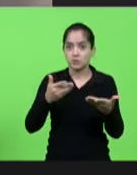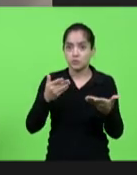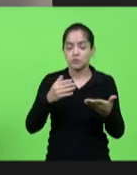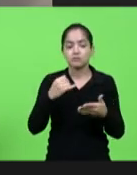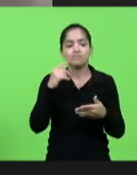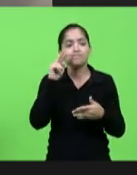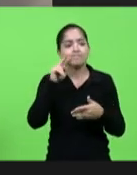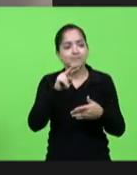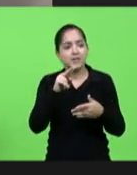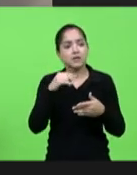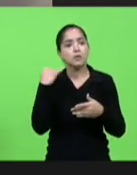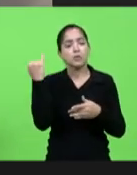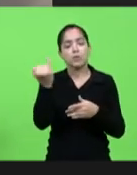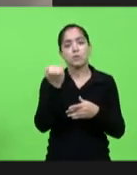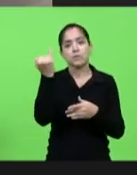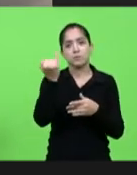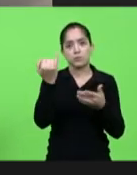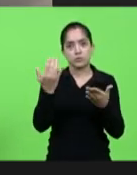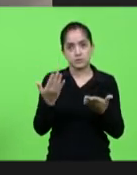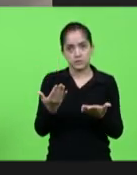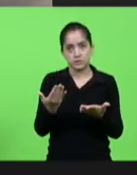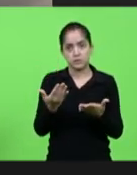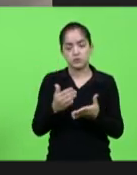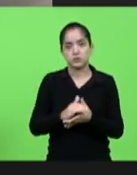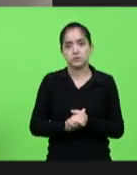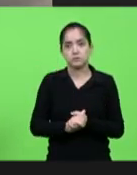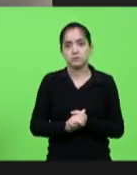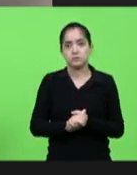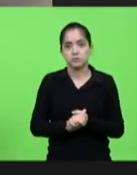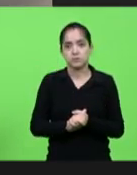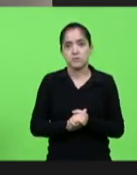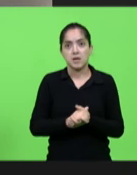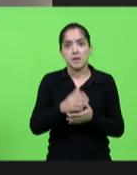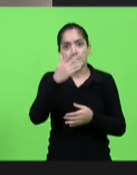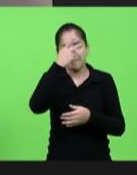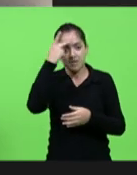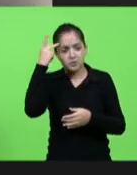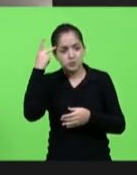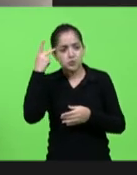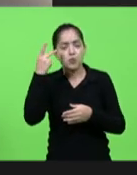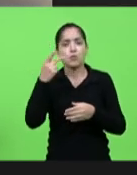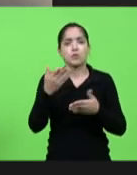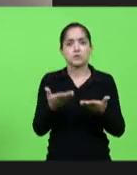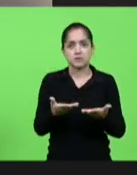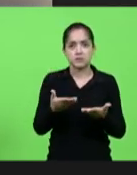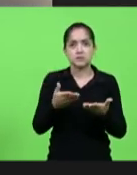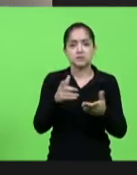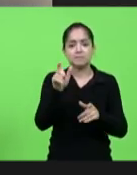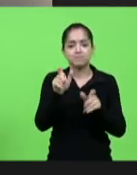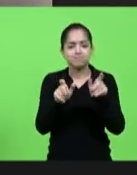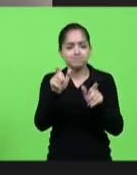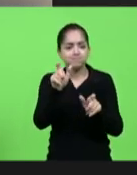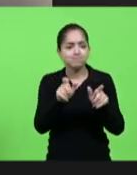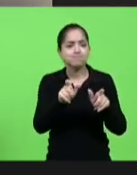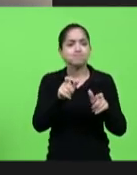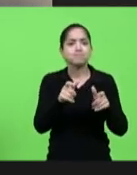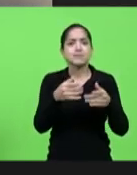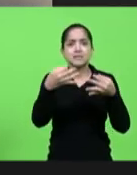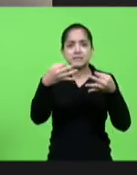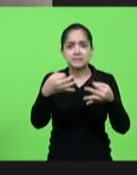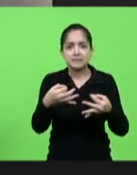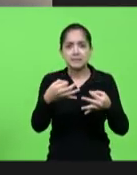importância à assistência social é colocar pessoas certas no lugar certo é fazer uma gestão com